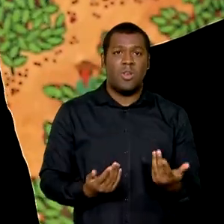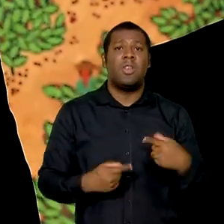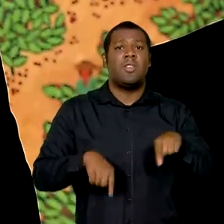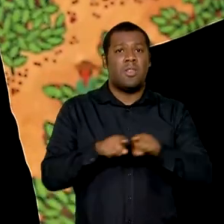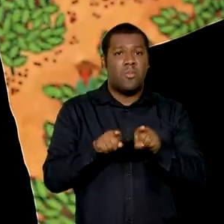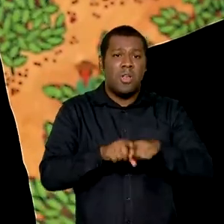saúde.